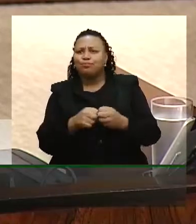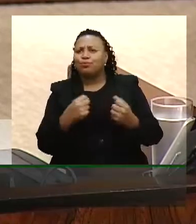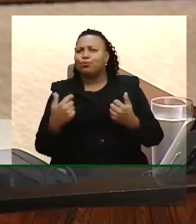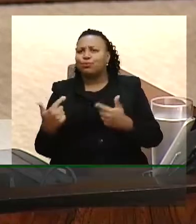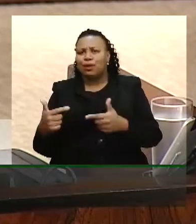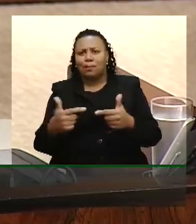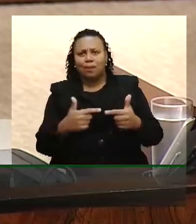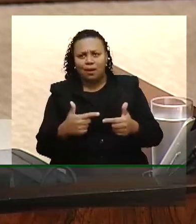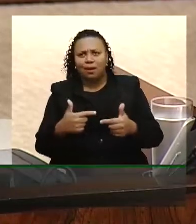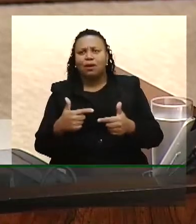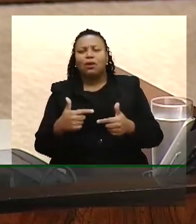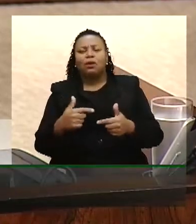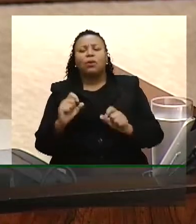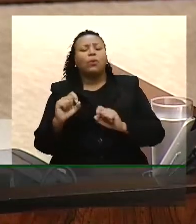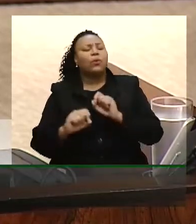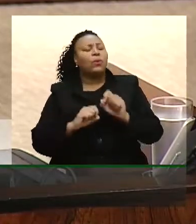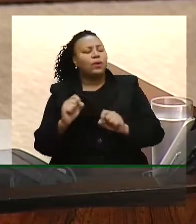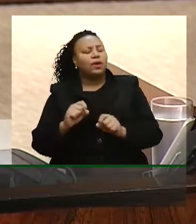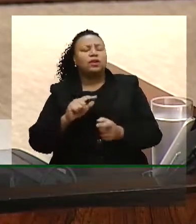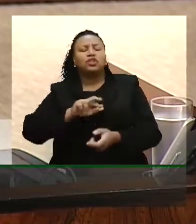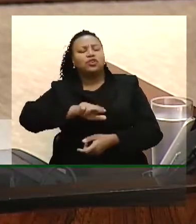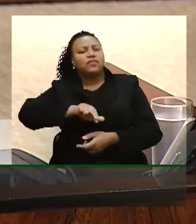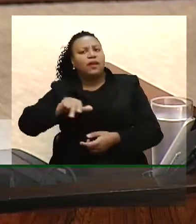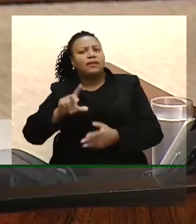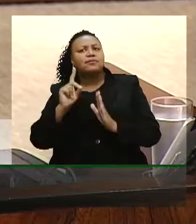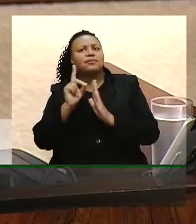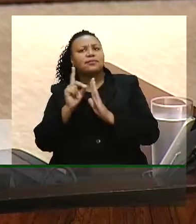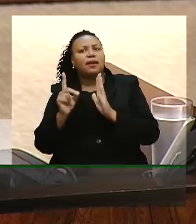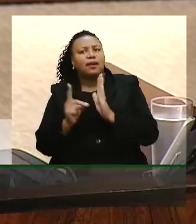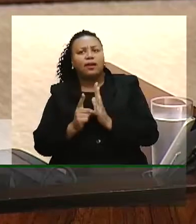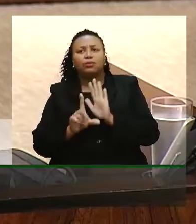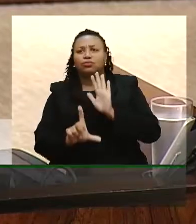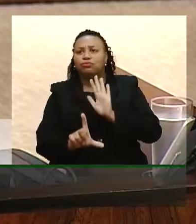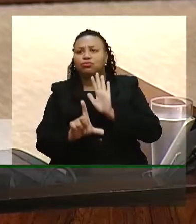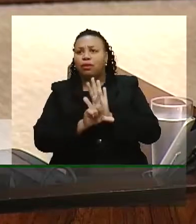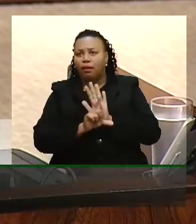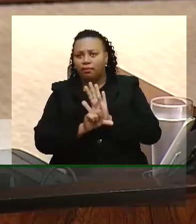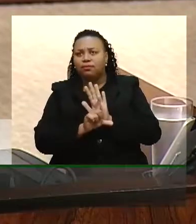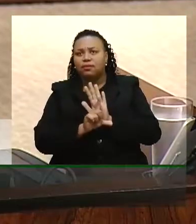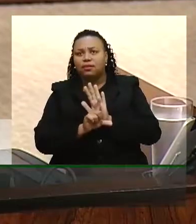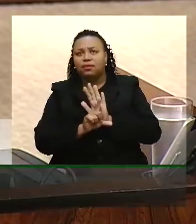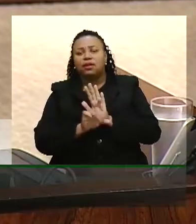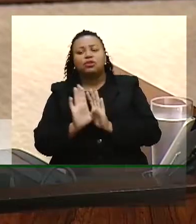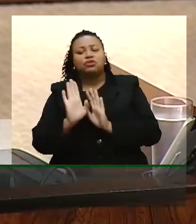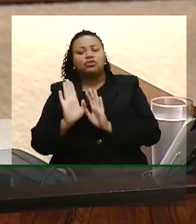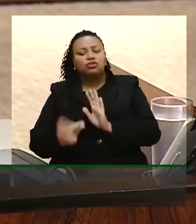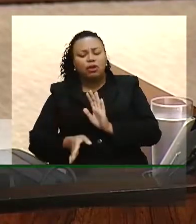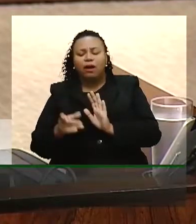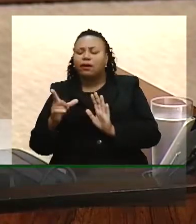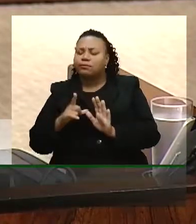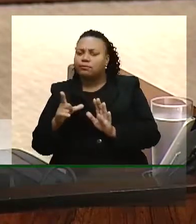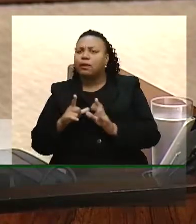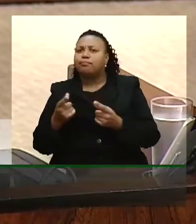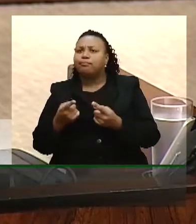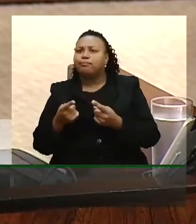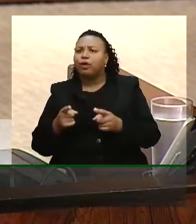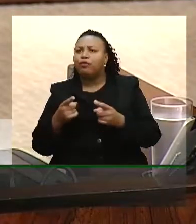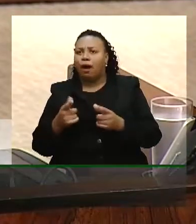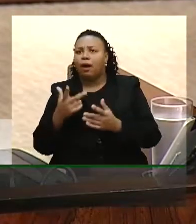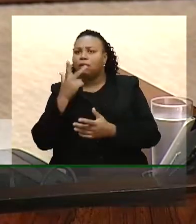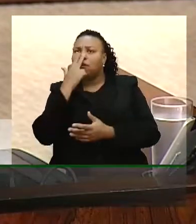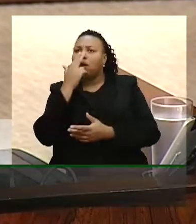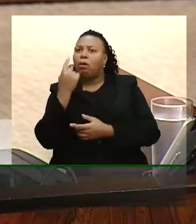trabalho por meio de diversos decretos de lei e leis, que já têm provocado um grande